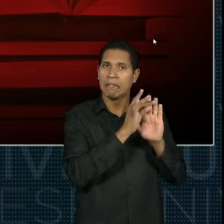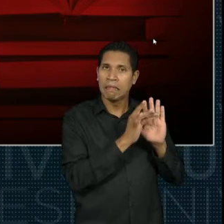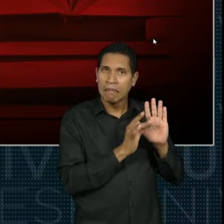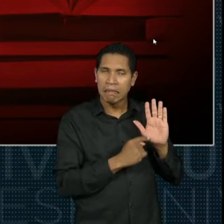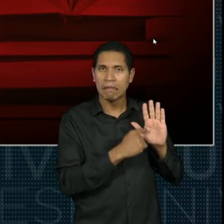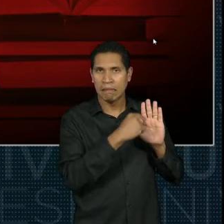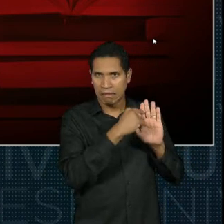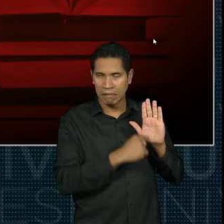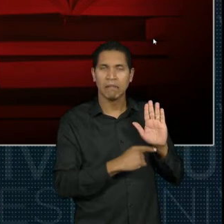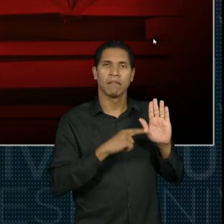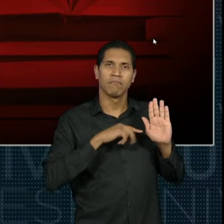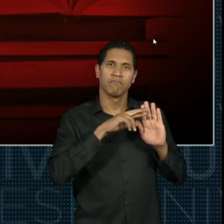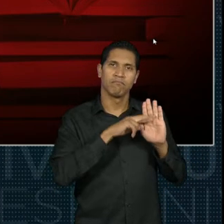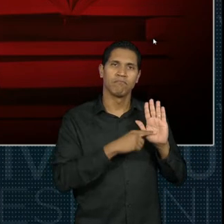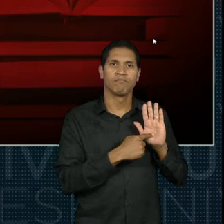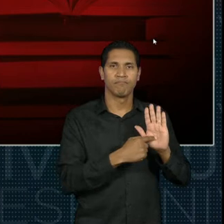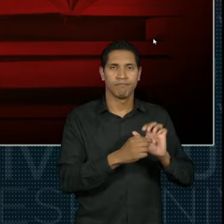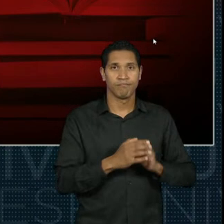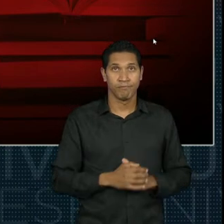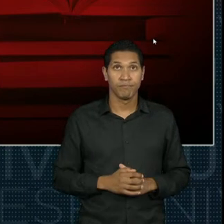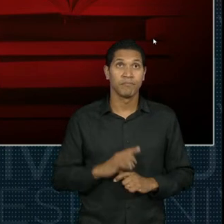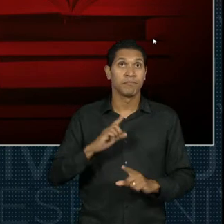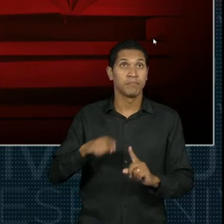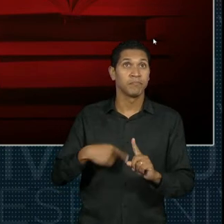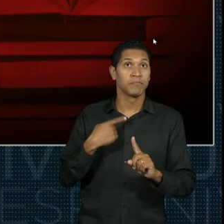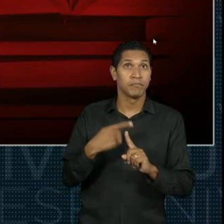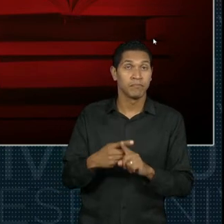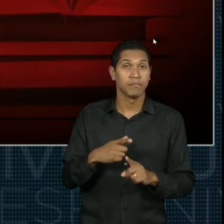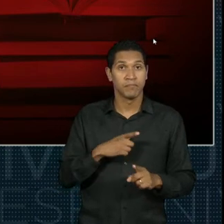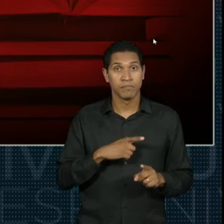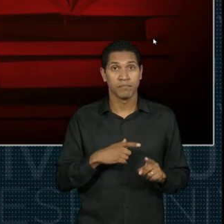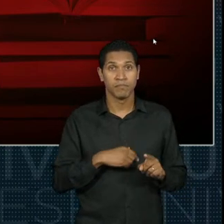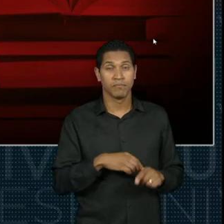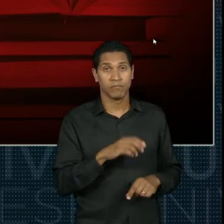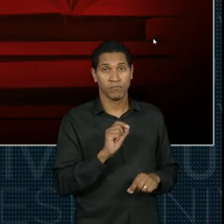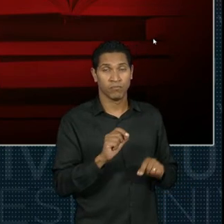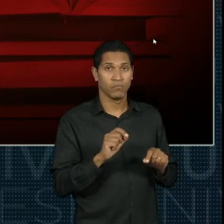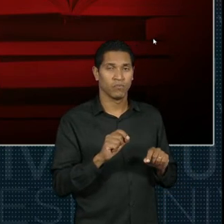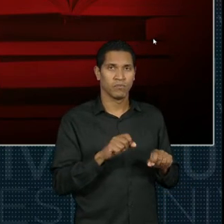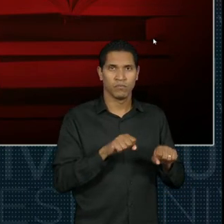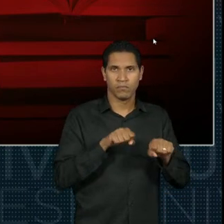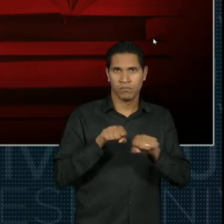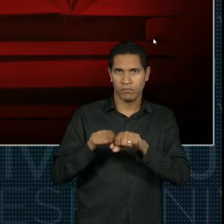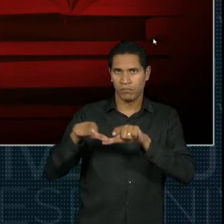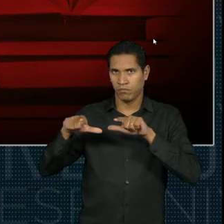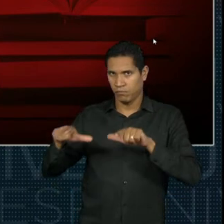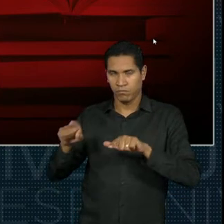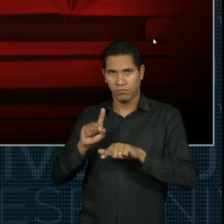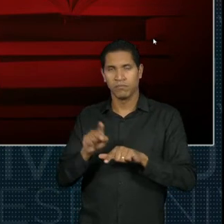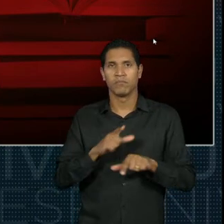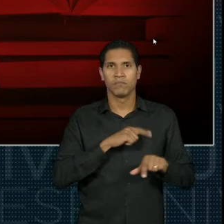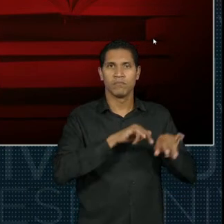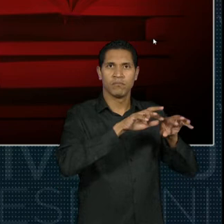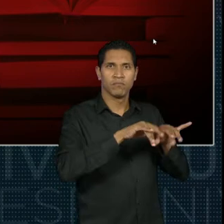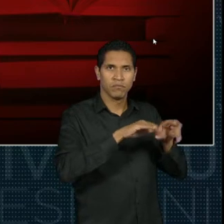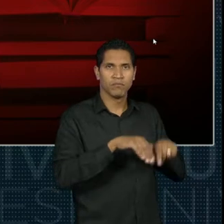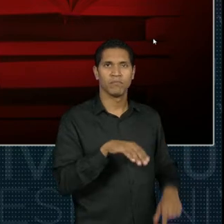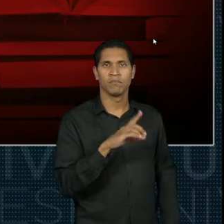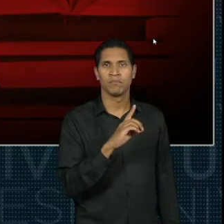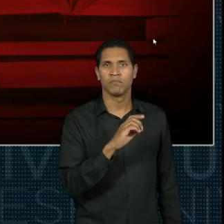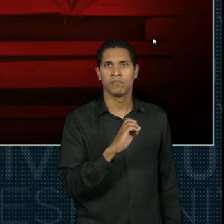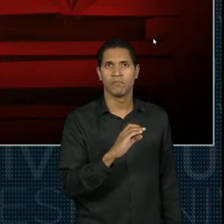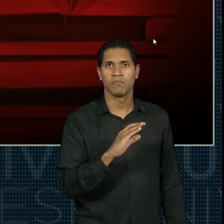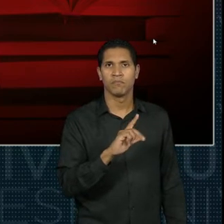documento, a declaração aqui ao invés de certificados, serão declarações preenchidas e